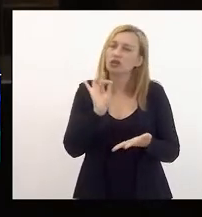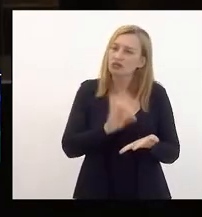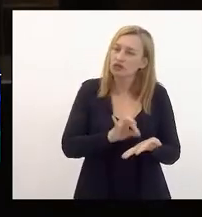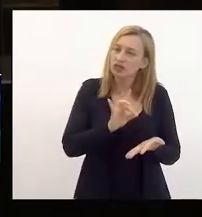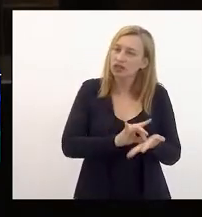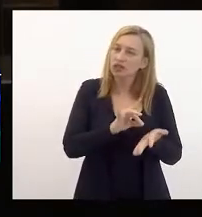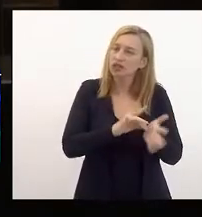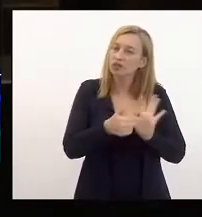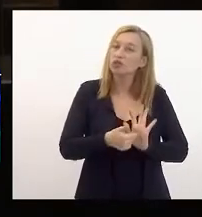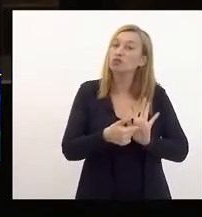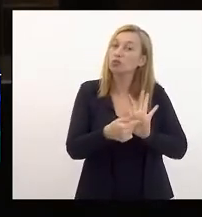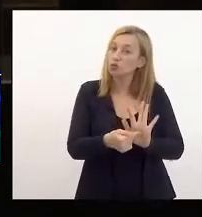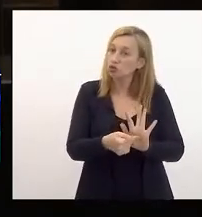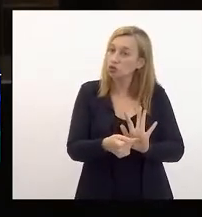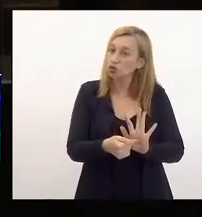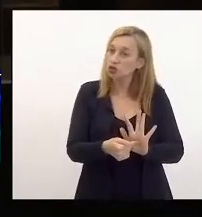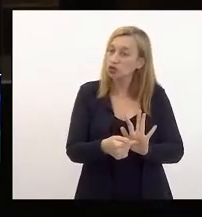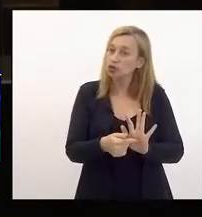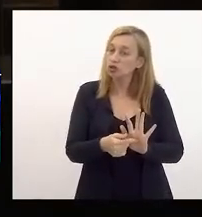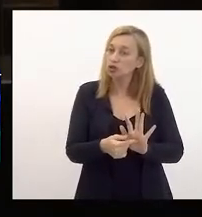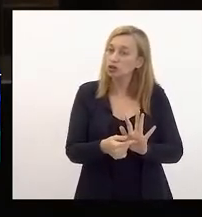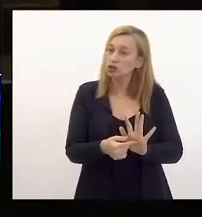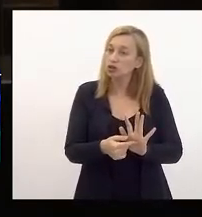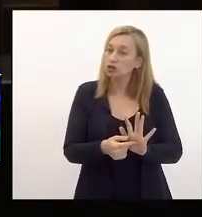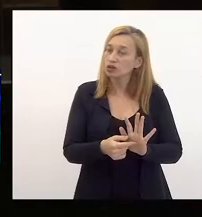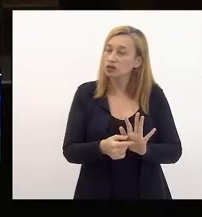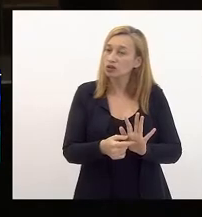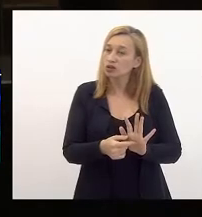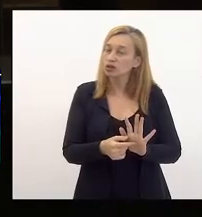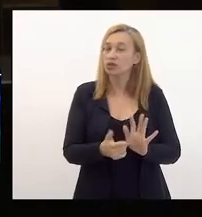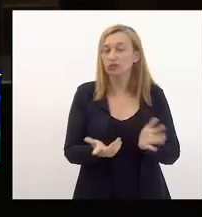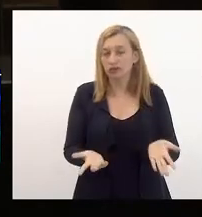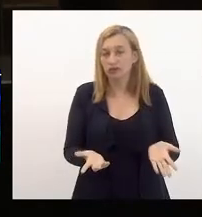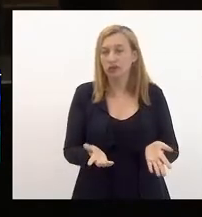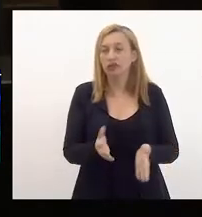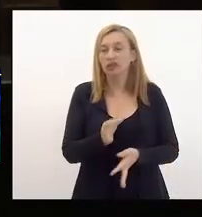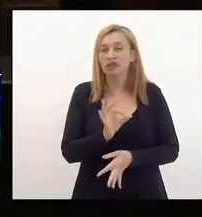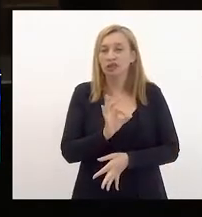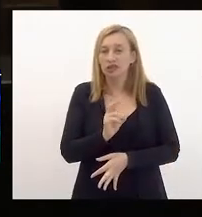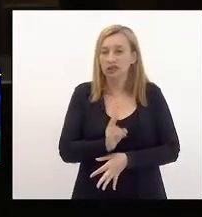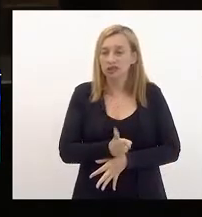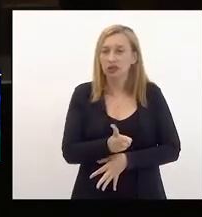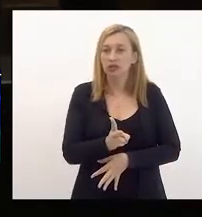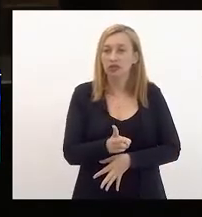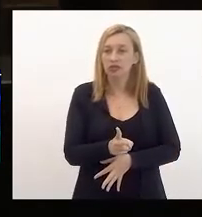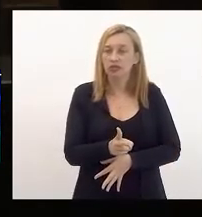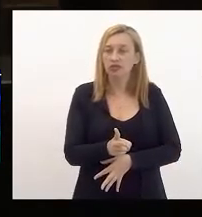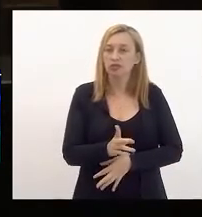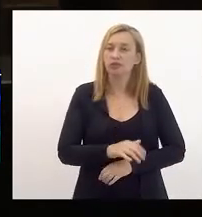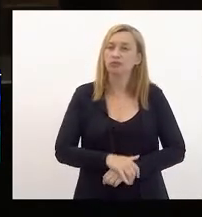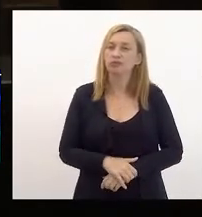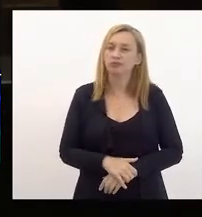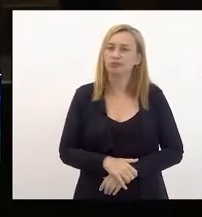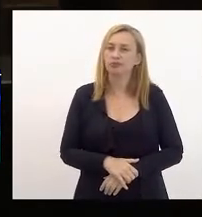demonstradas. A previsão de realização da renúncia é sempre certeira.